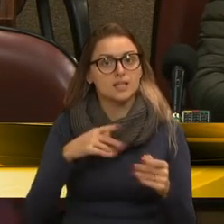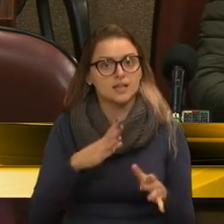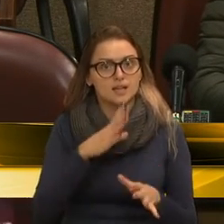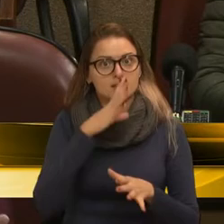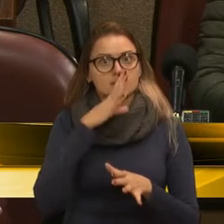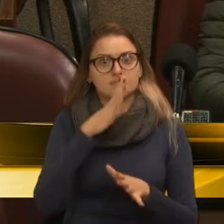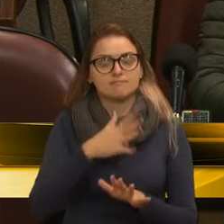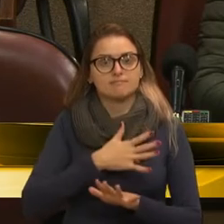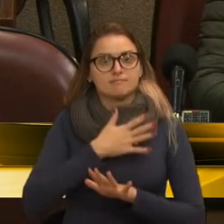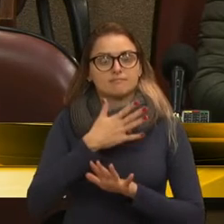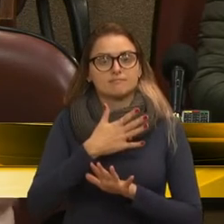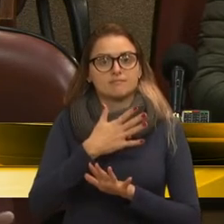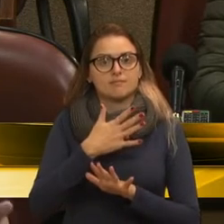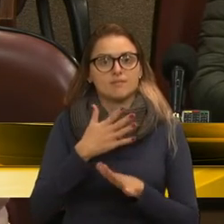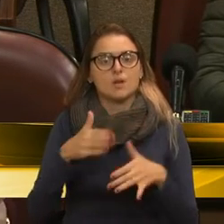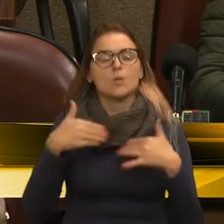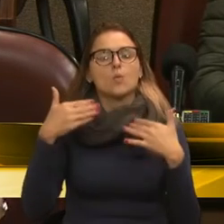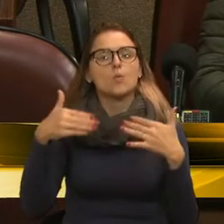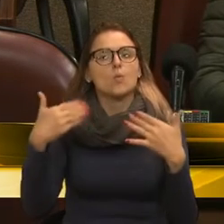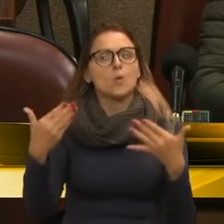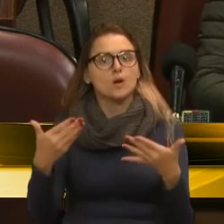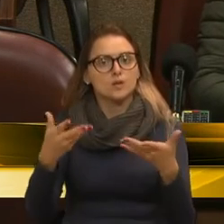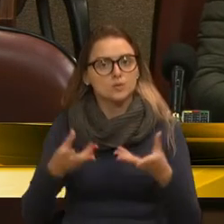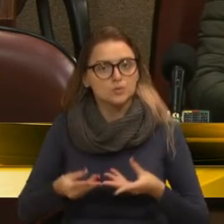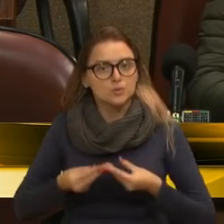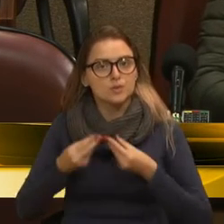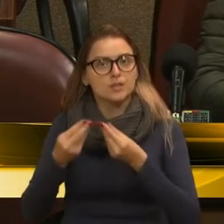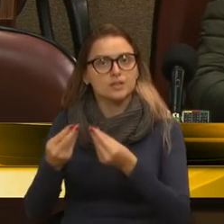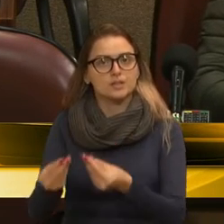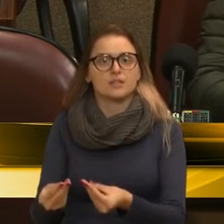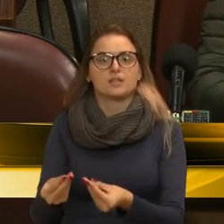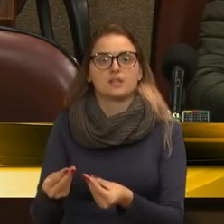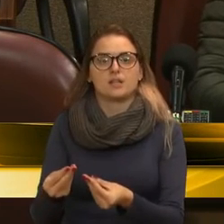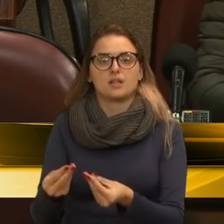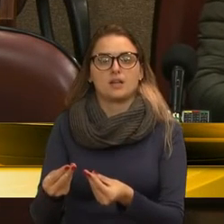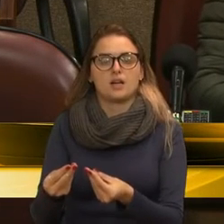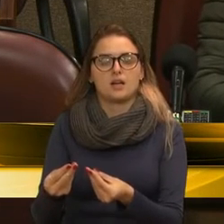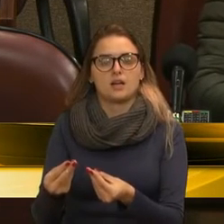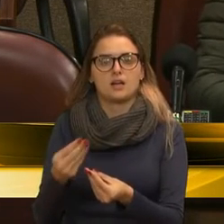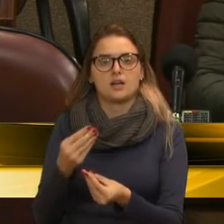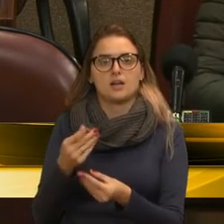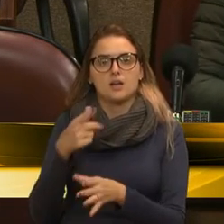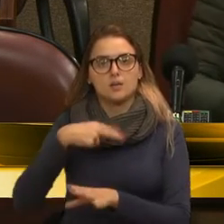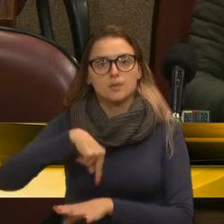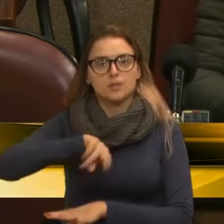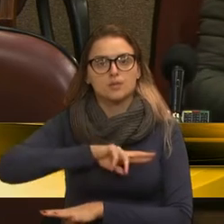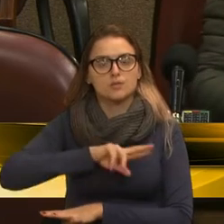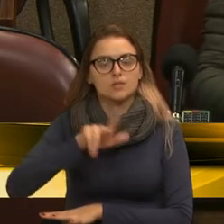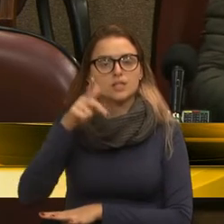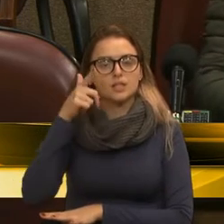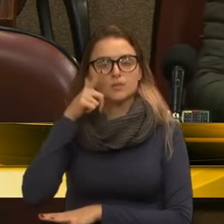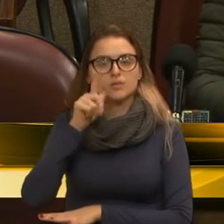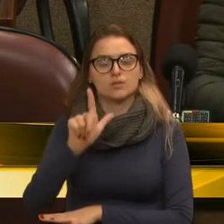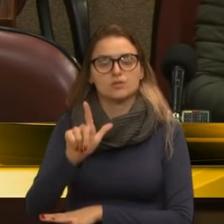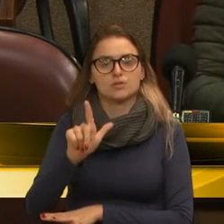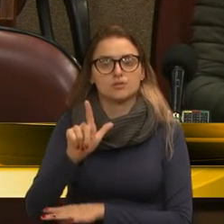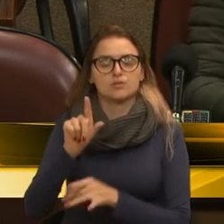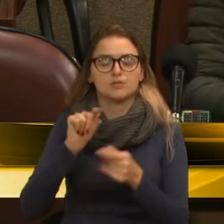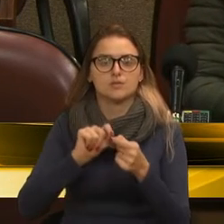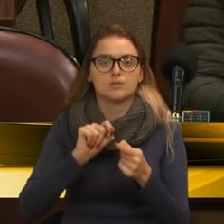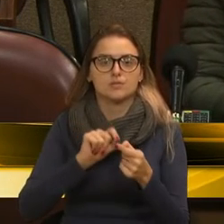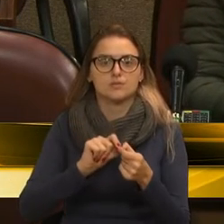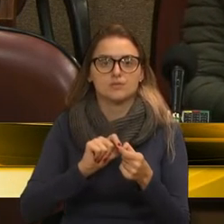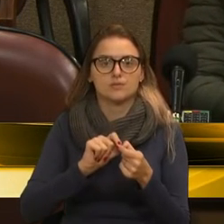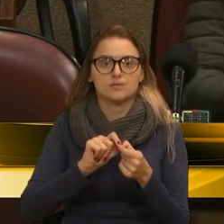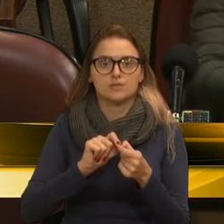positiva na entrega daquela obra, para que nós consigamos fazer com que a nossa população também